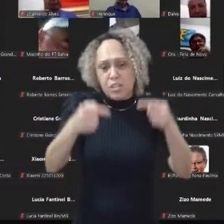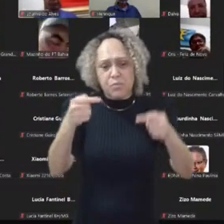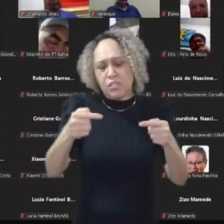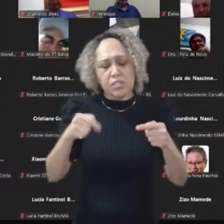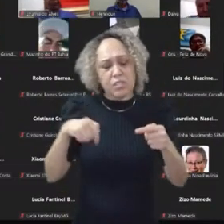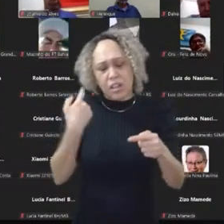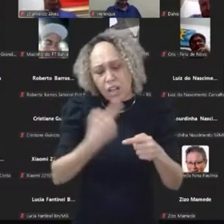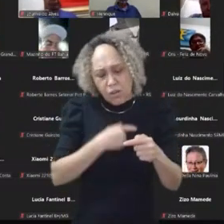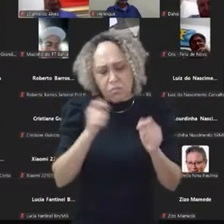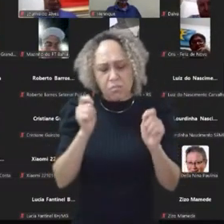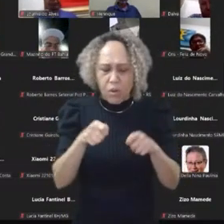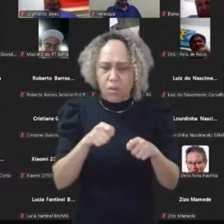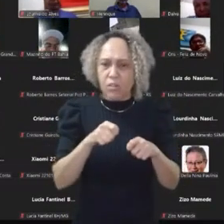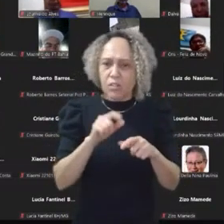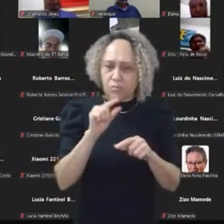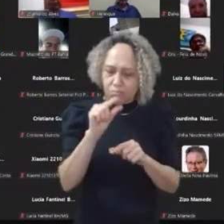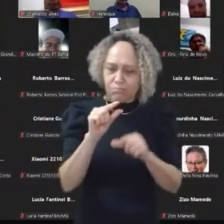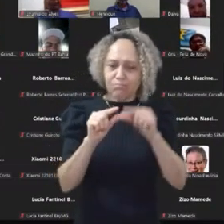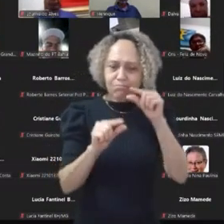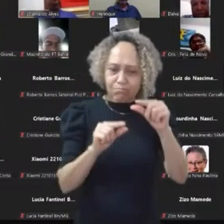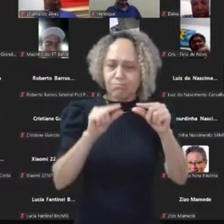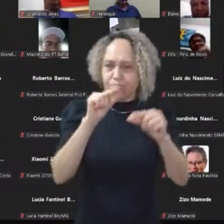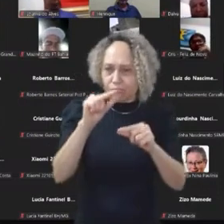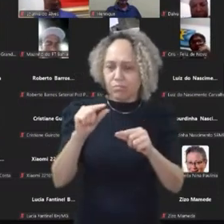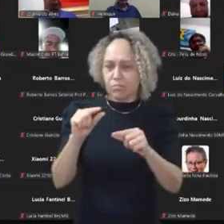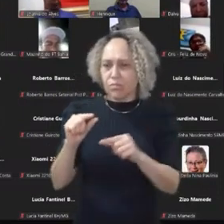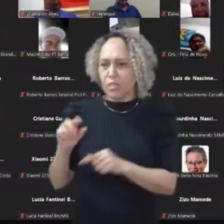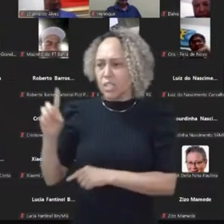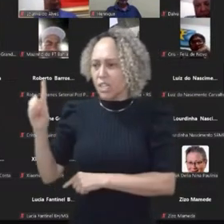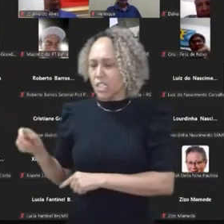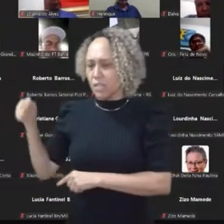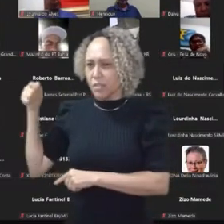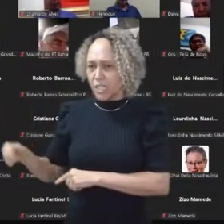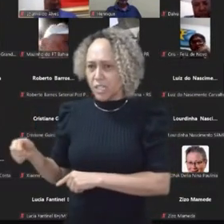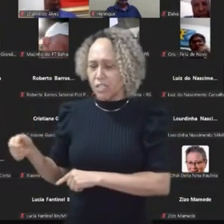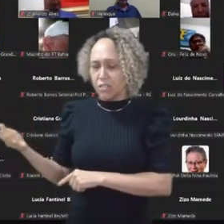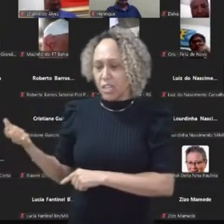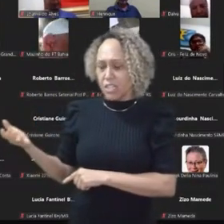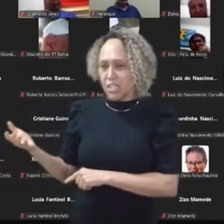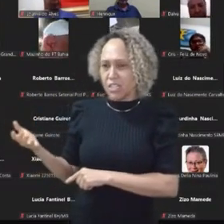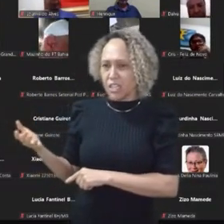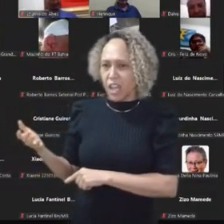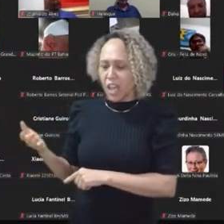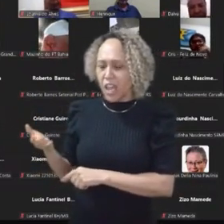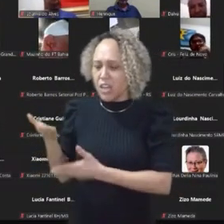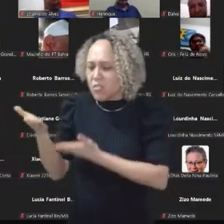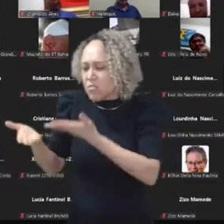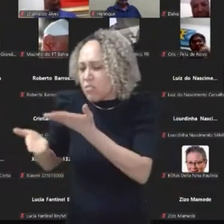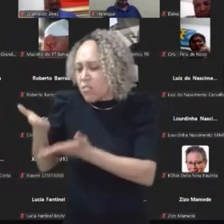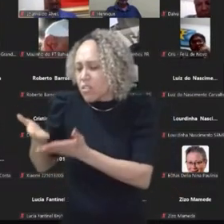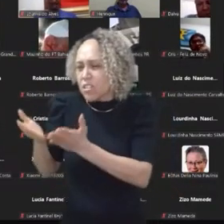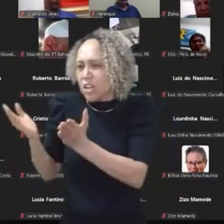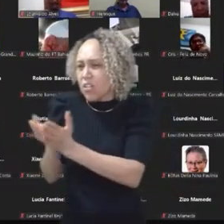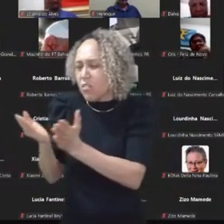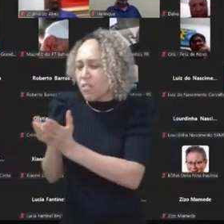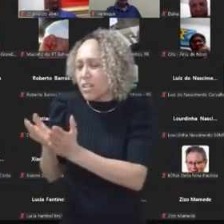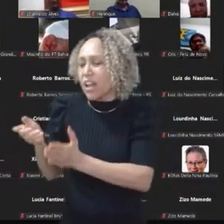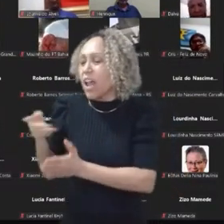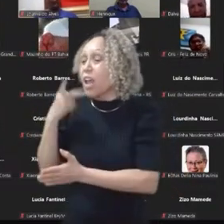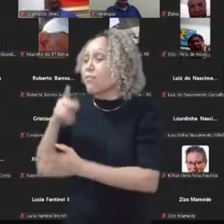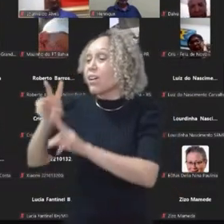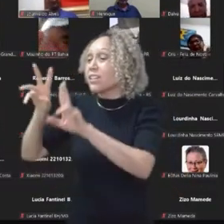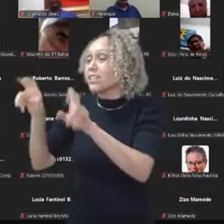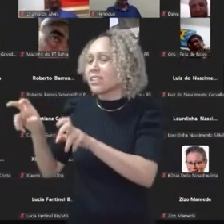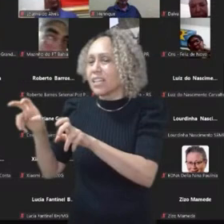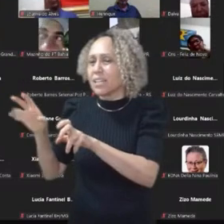às vezes você, como faz a extrema direita, eles querem conquistar ali o evangélico, eles vão falando sobre temas que os evangélicos querem ver, no